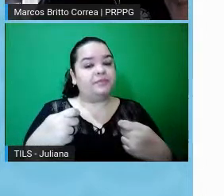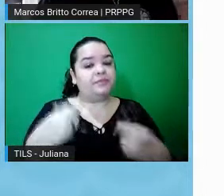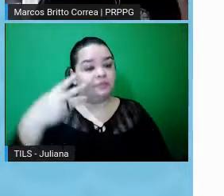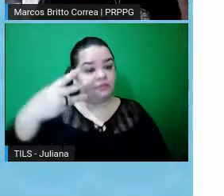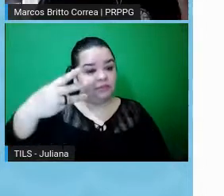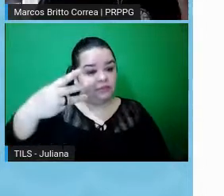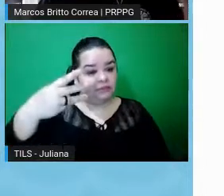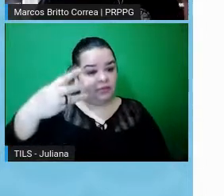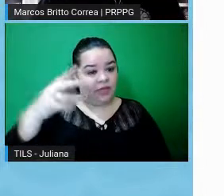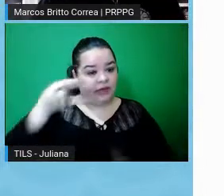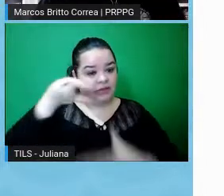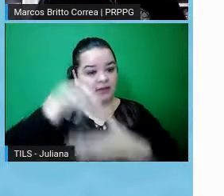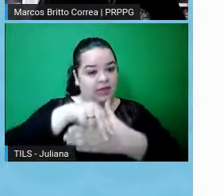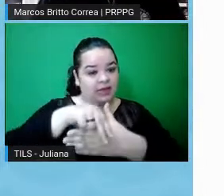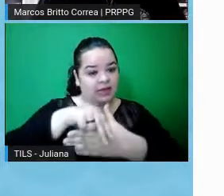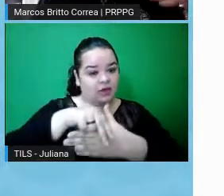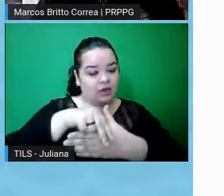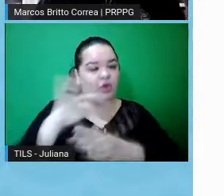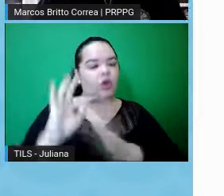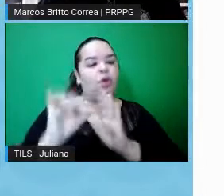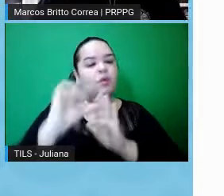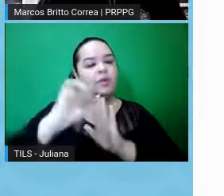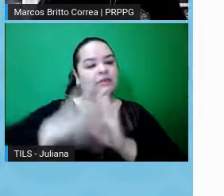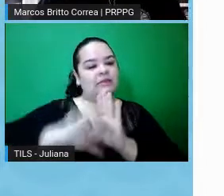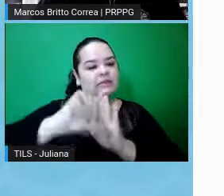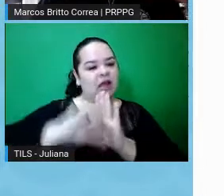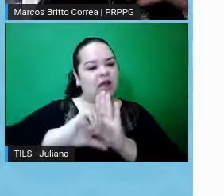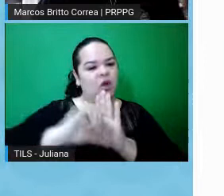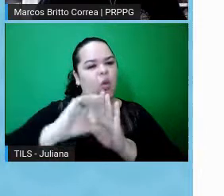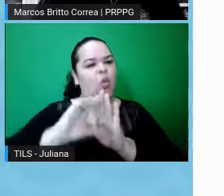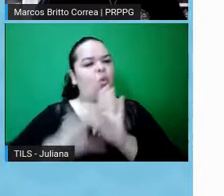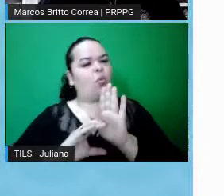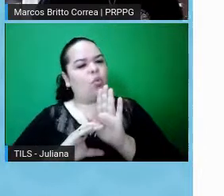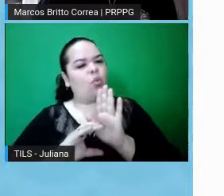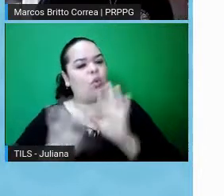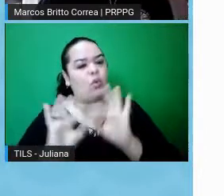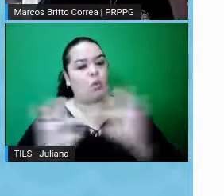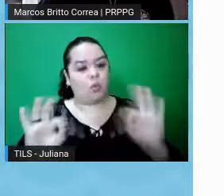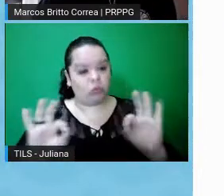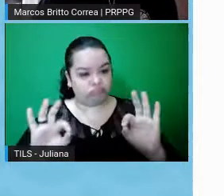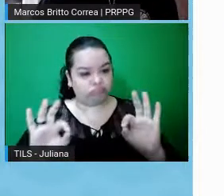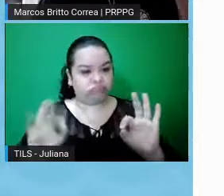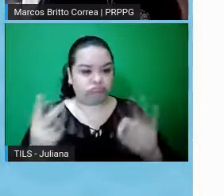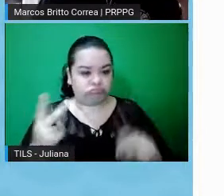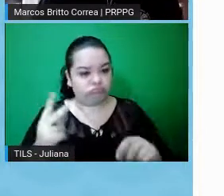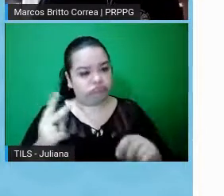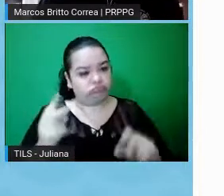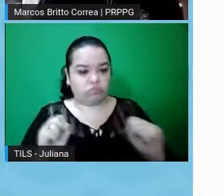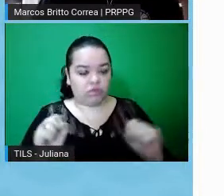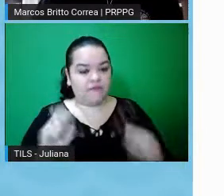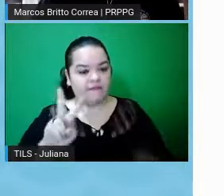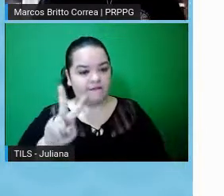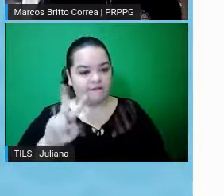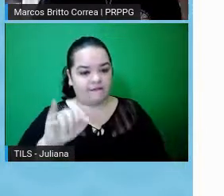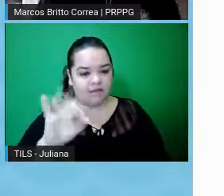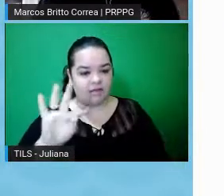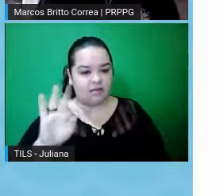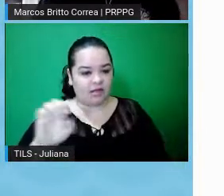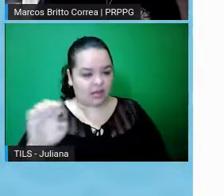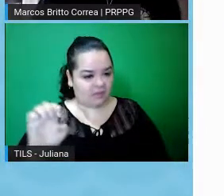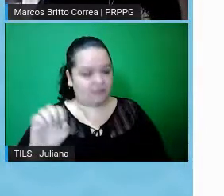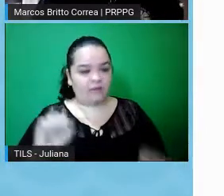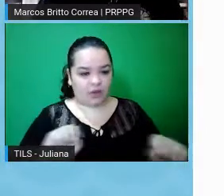arquivos, um currículo, né, pode ser o currículo LATS, ou pode ser um currículo comum, né, um currículo VITA comum,